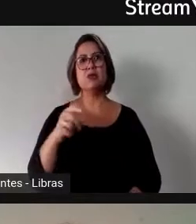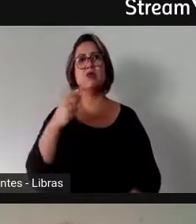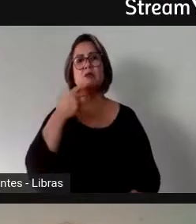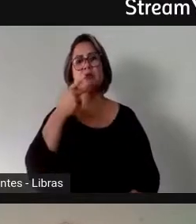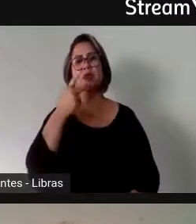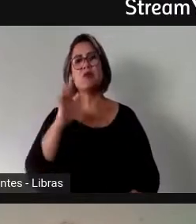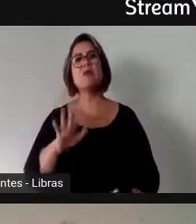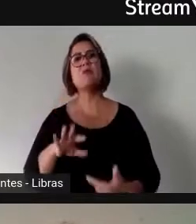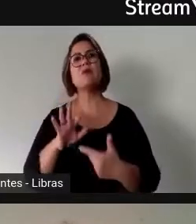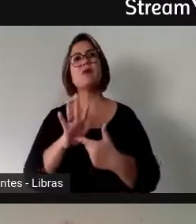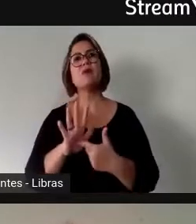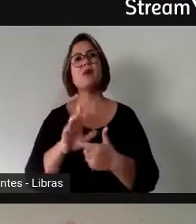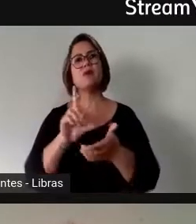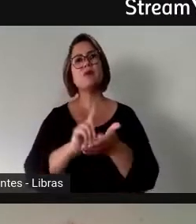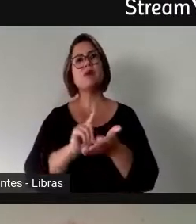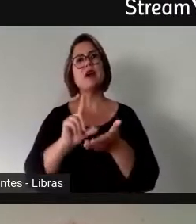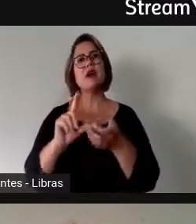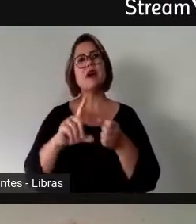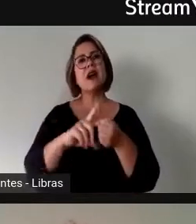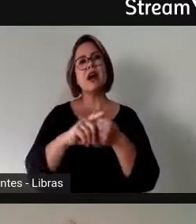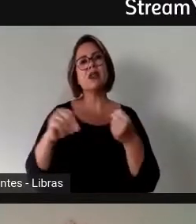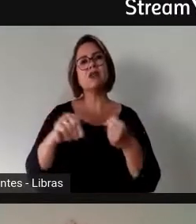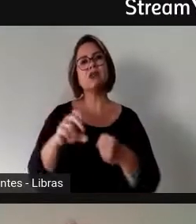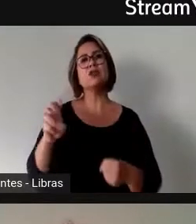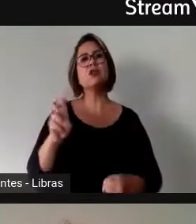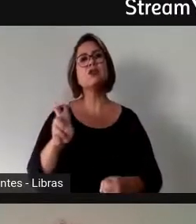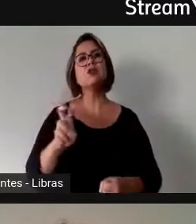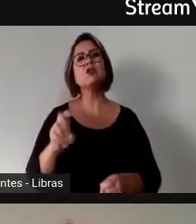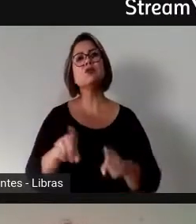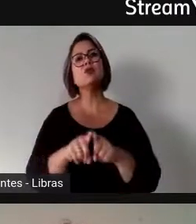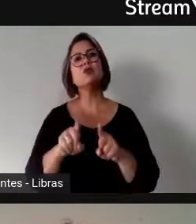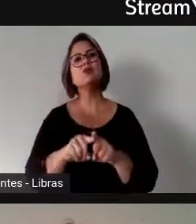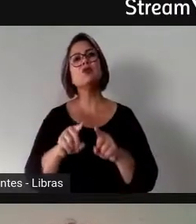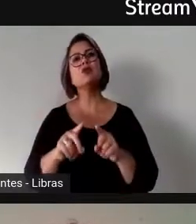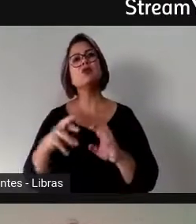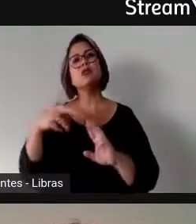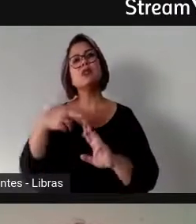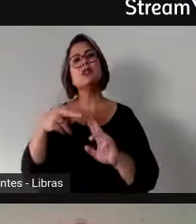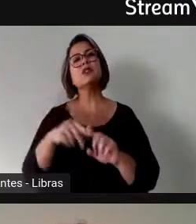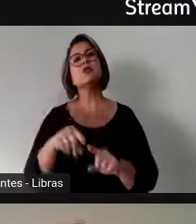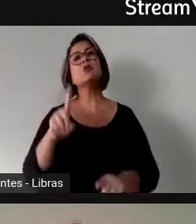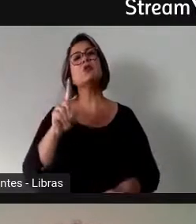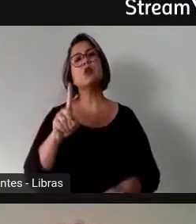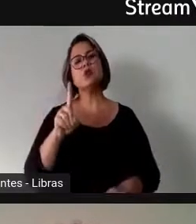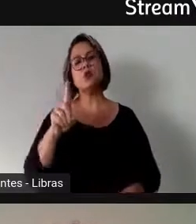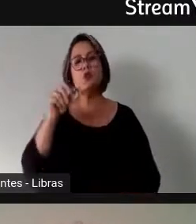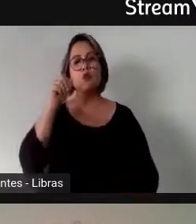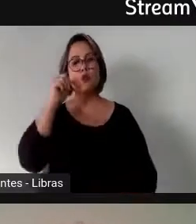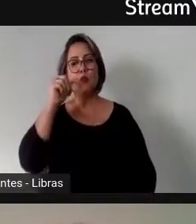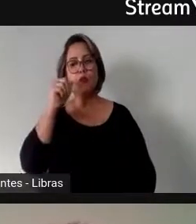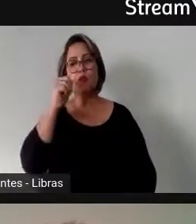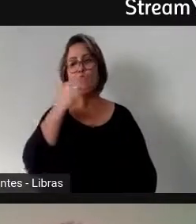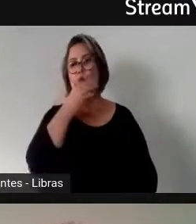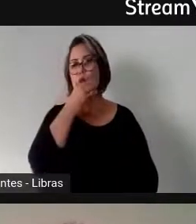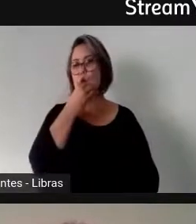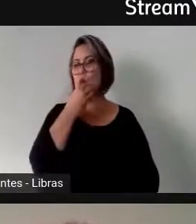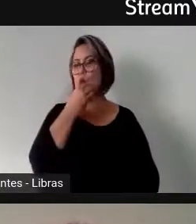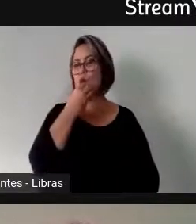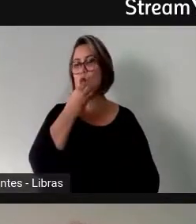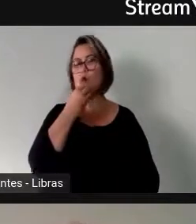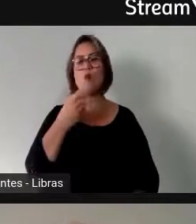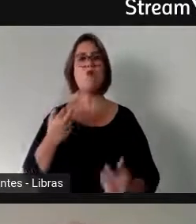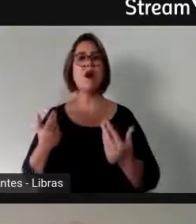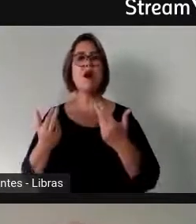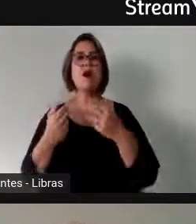desse artigo 5º inciso 1, nós vamos ver que homens e mulheres têm iguais direitos e